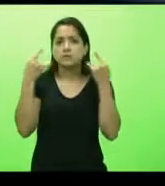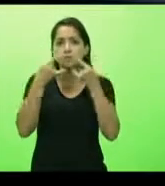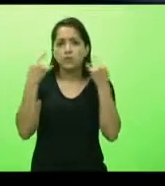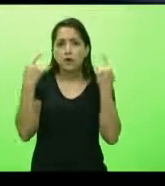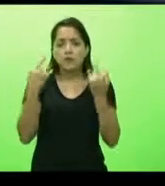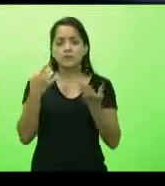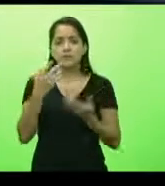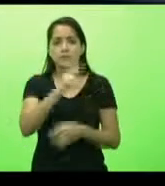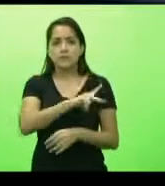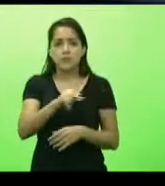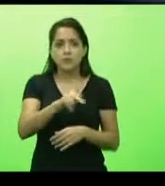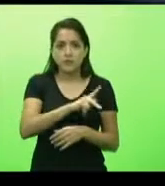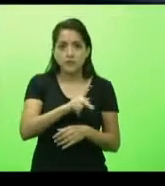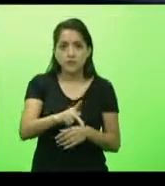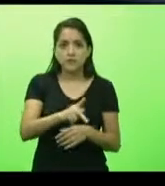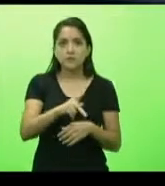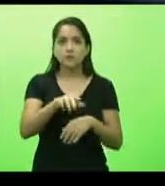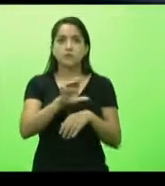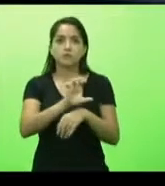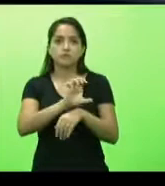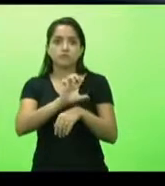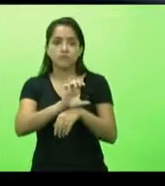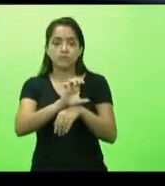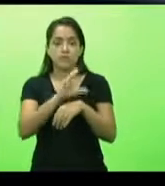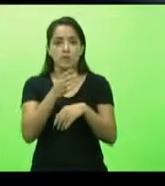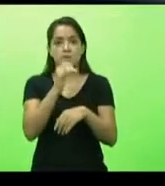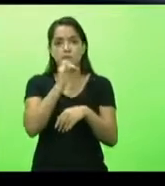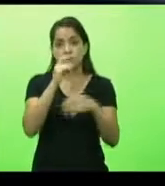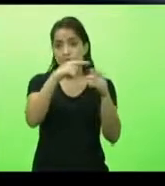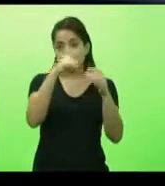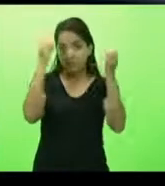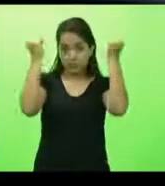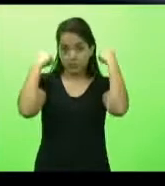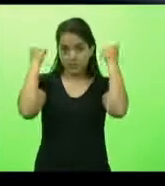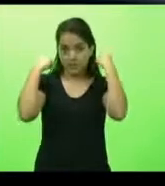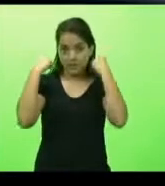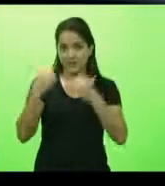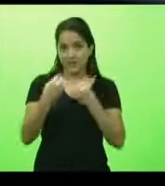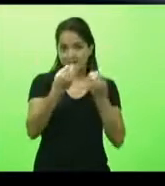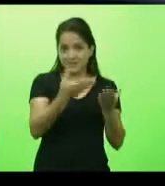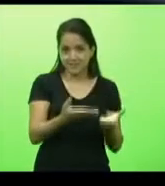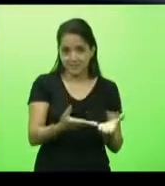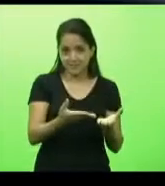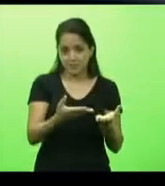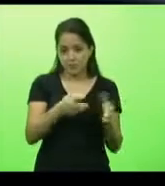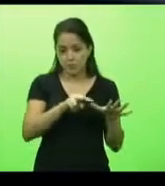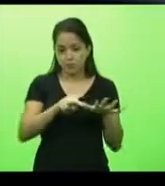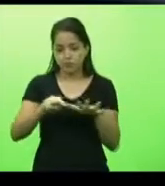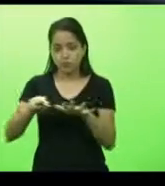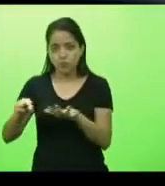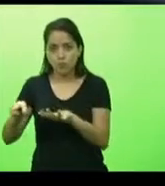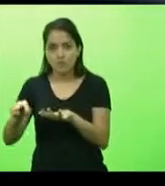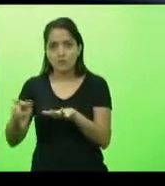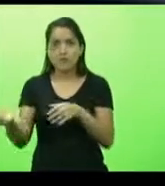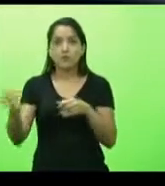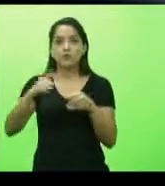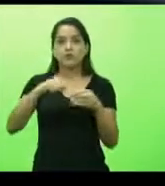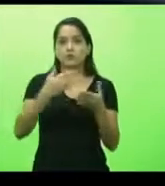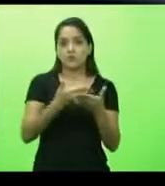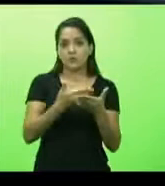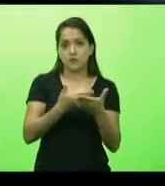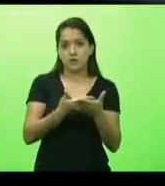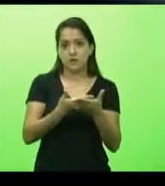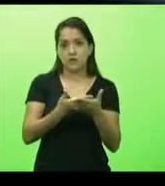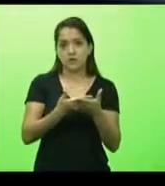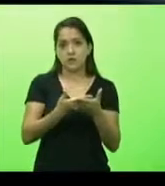professor de uma escola estadual de Chapecó, por exemplo, recebeu, há menos de uma semana de retorno às aulas, um